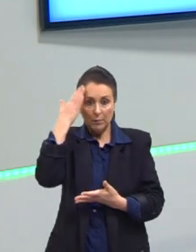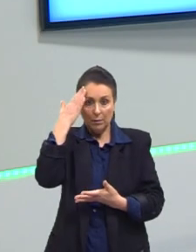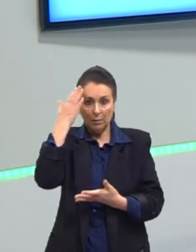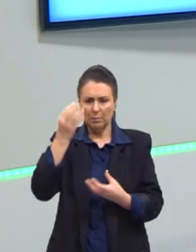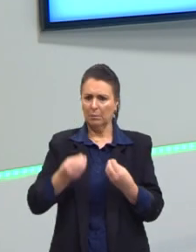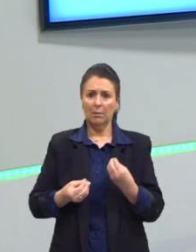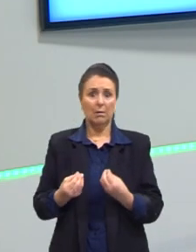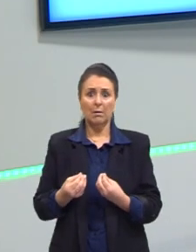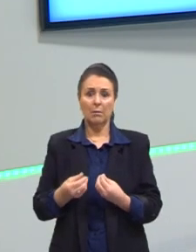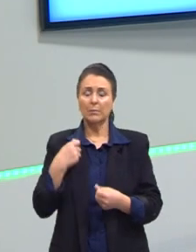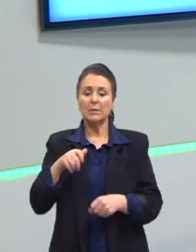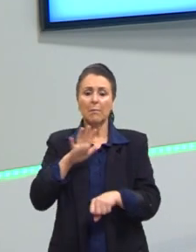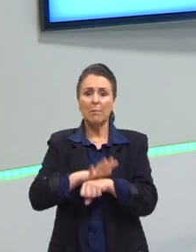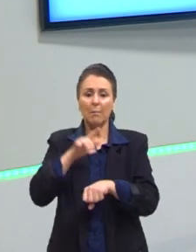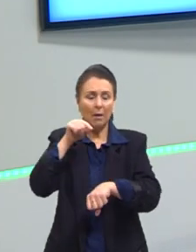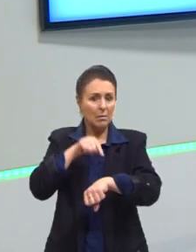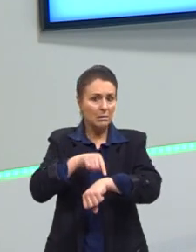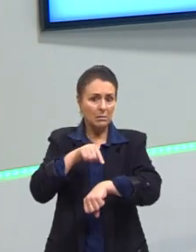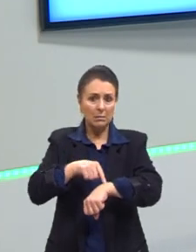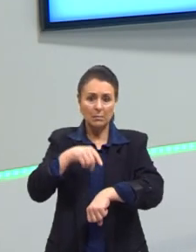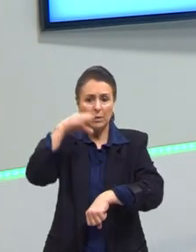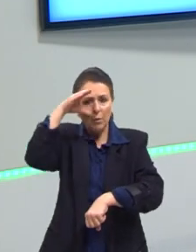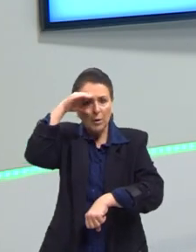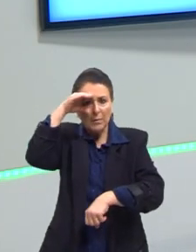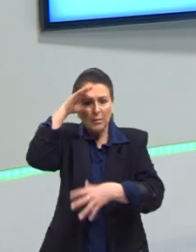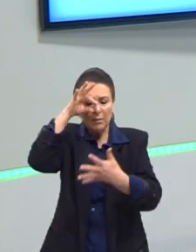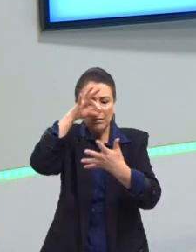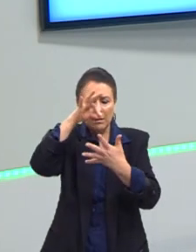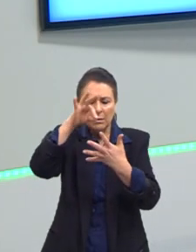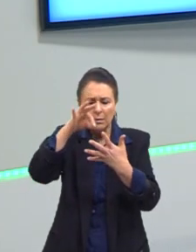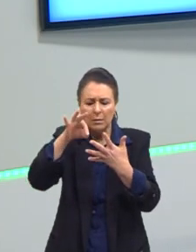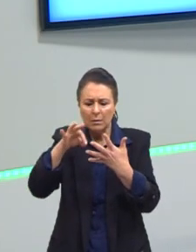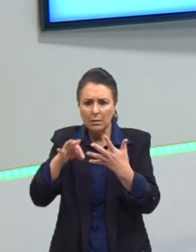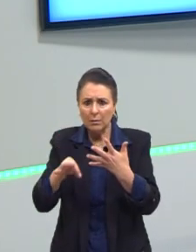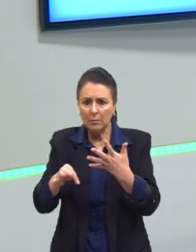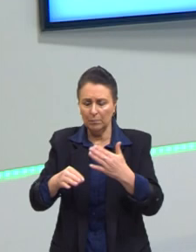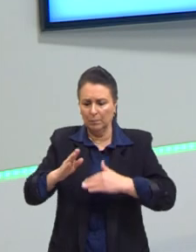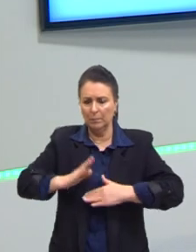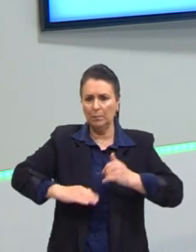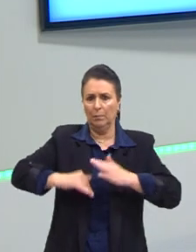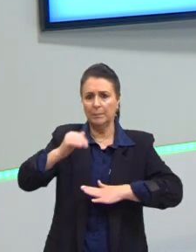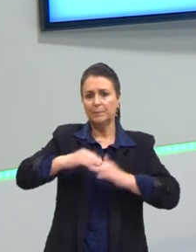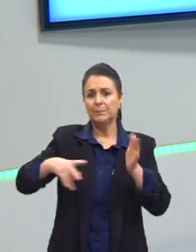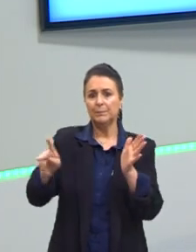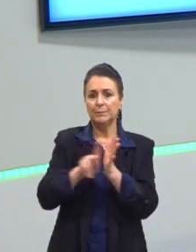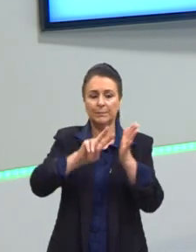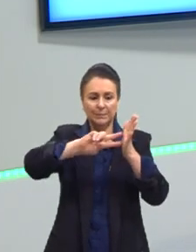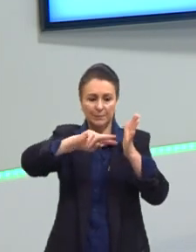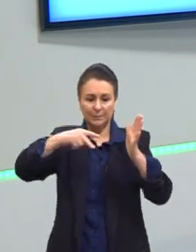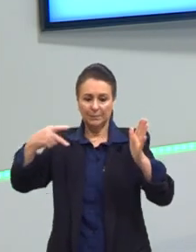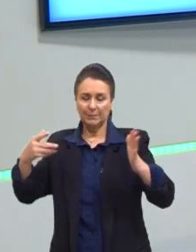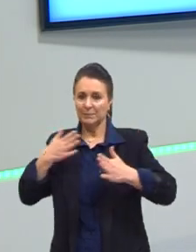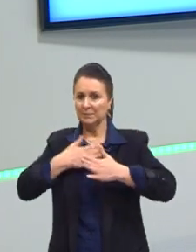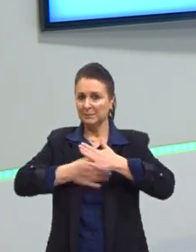Às vezes, vocês precisam observar todos os detalhes e construir essa interpretação com calma.